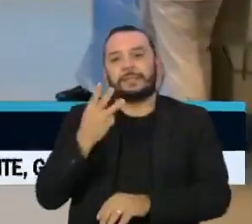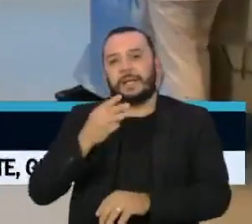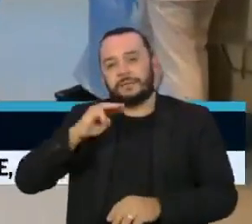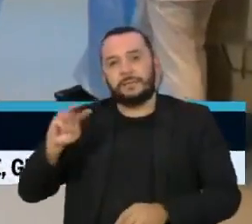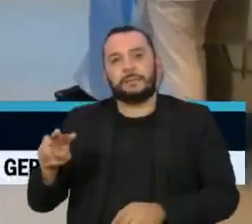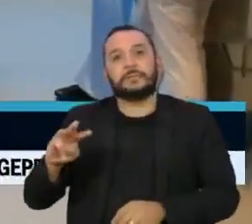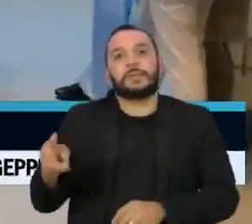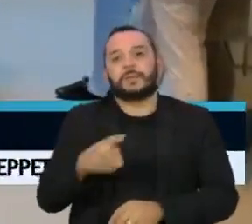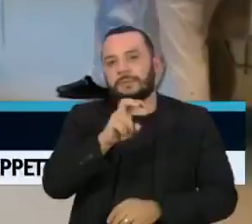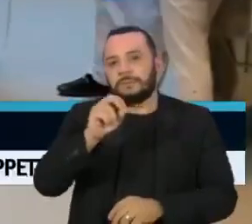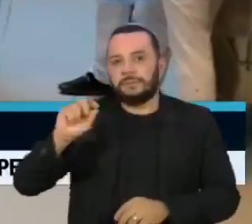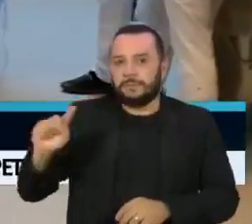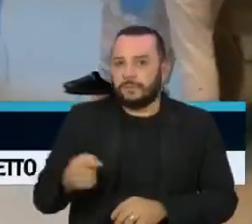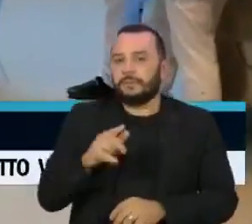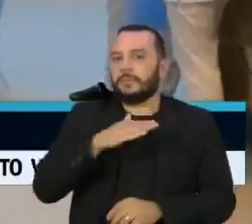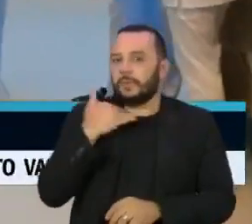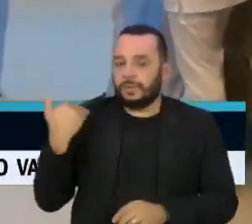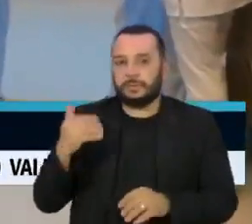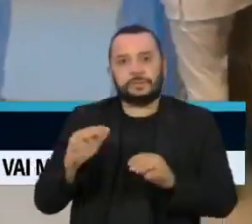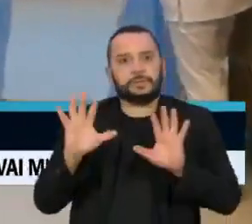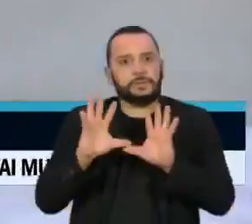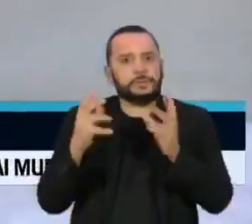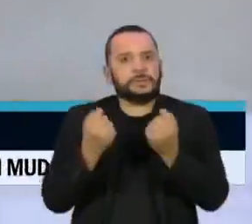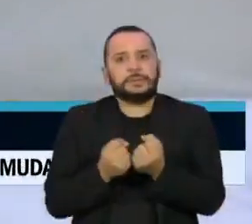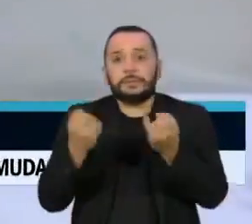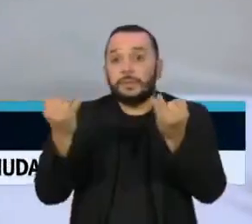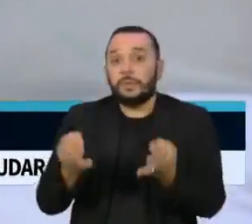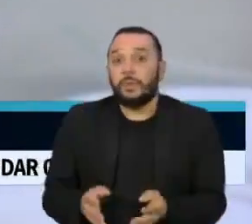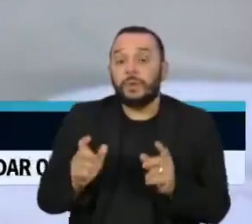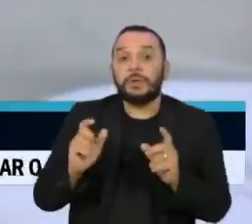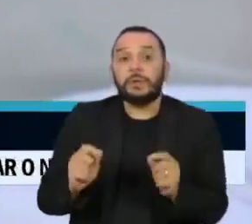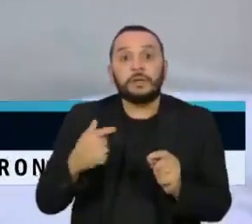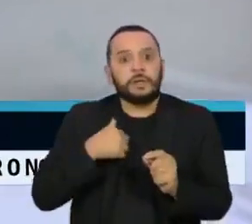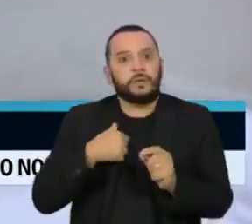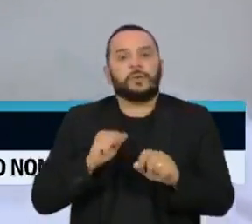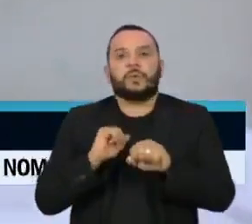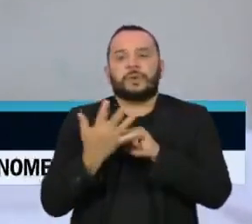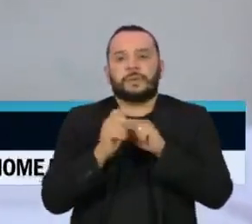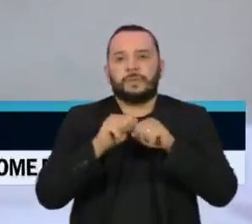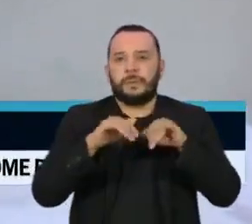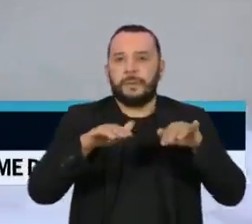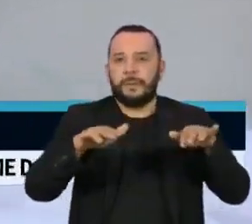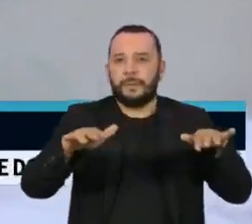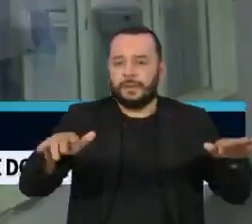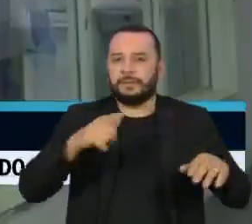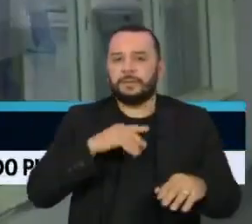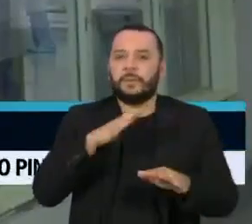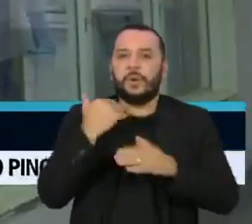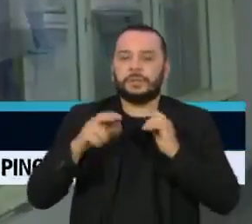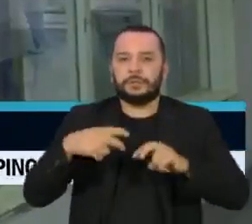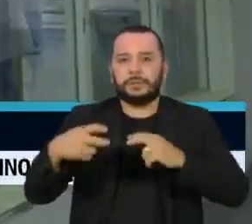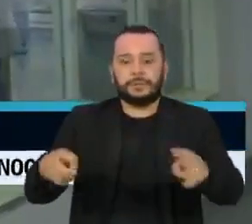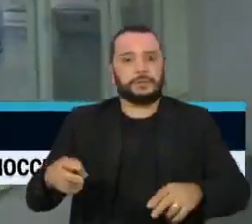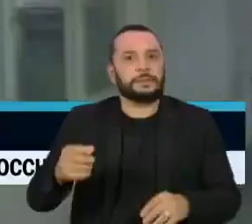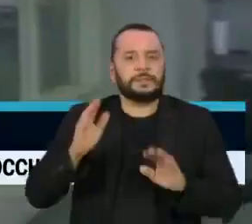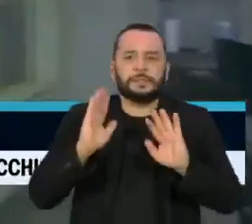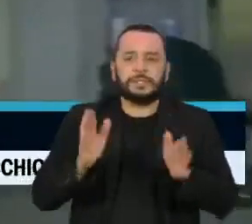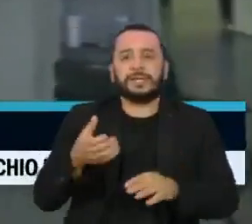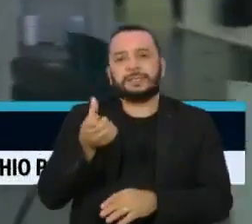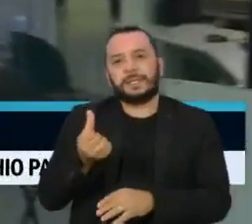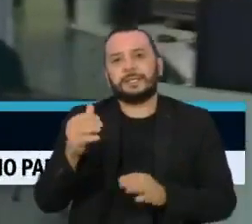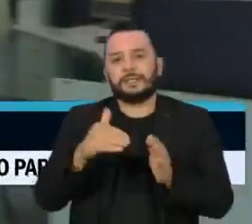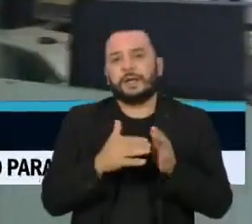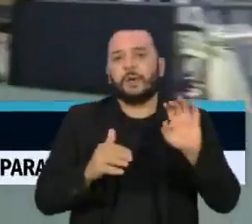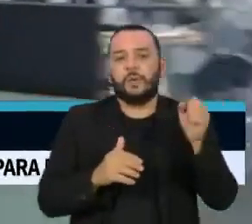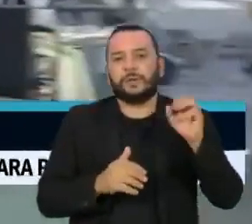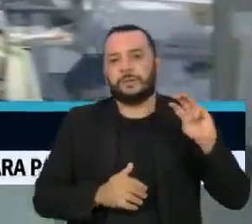A estimativa da Organização Mundial da Saúde é de que a Covid-19 tenha provocado a morte de 6 a 8 milhões